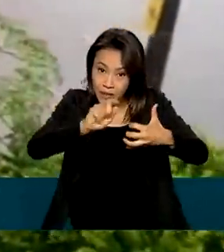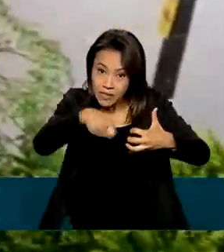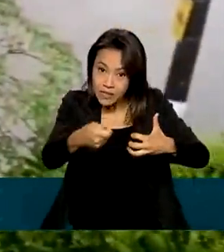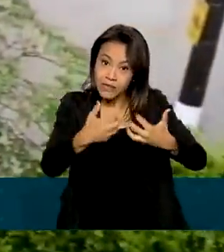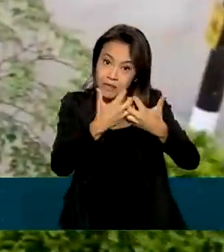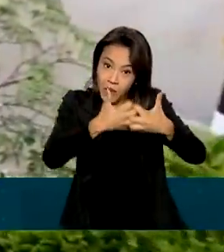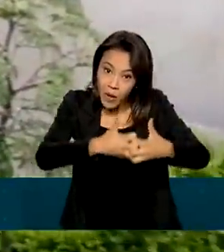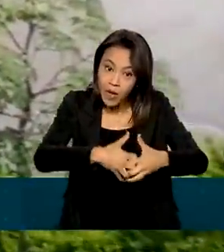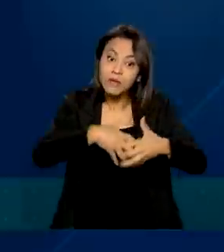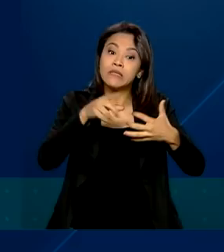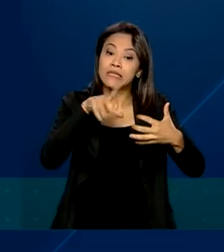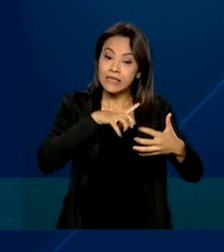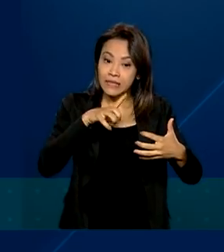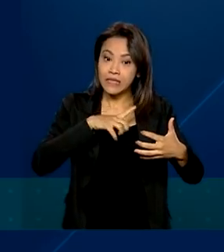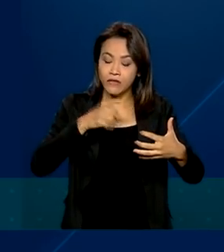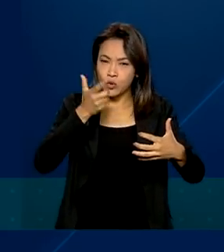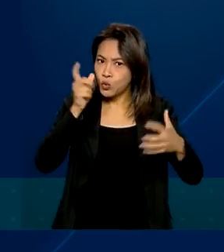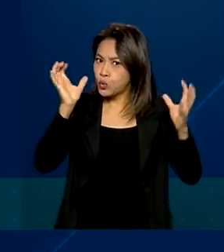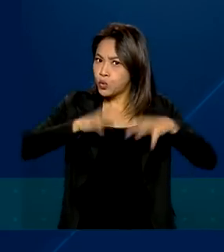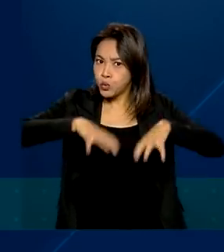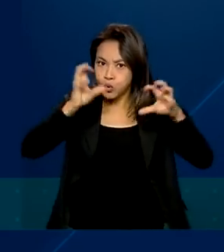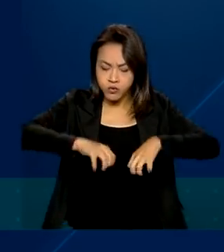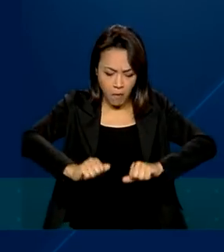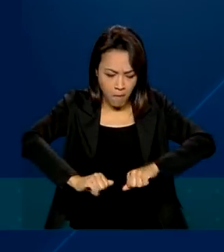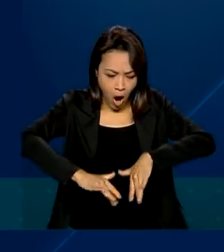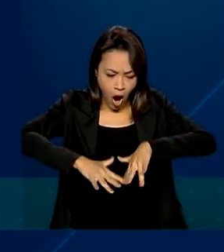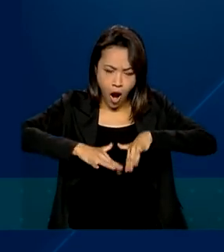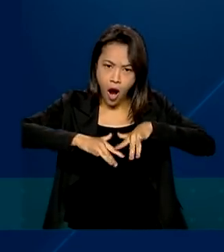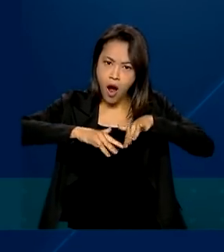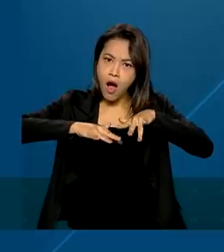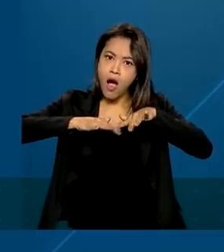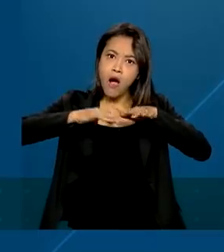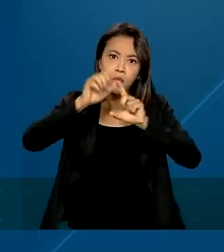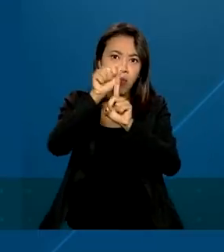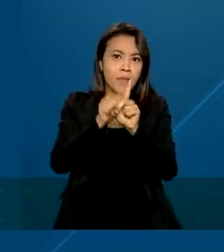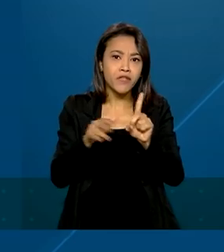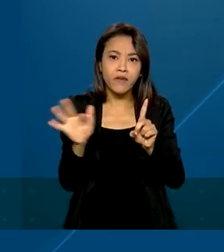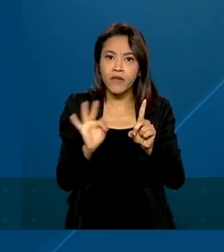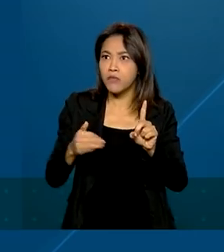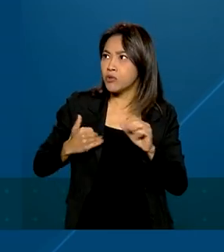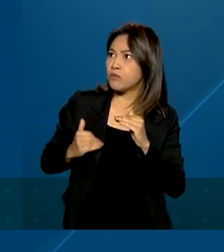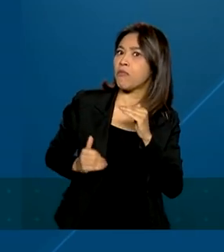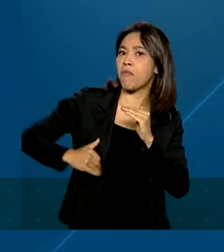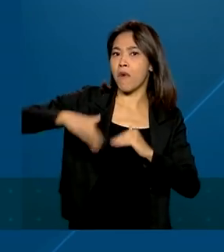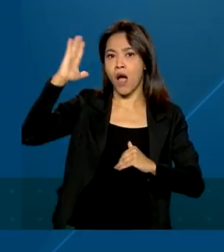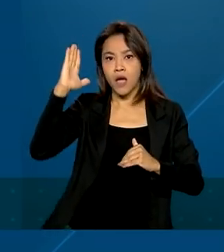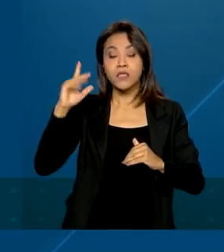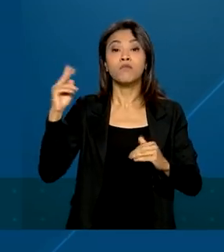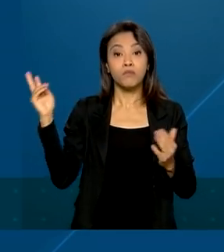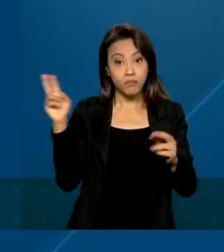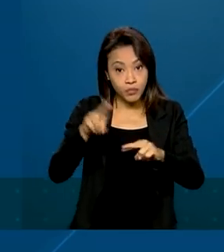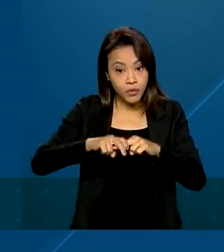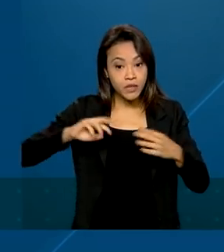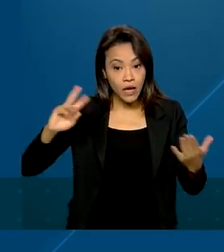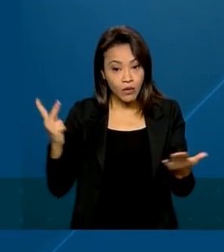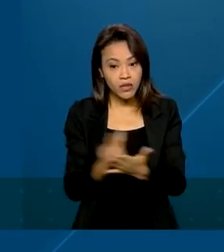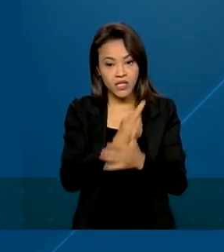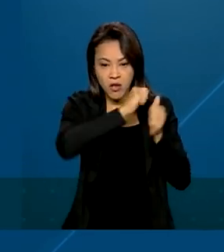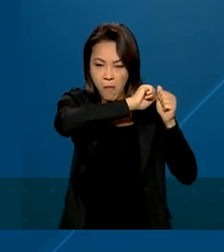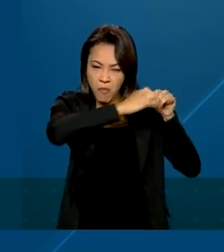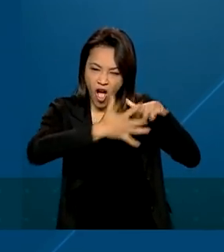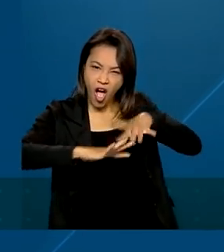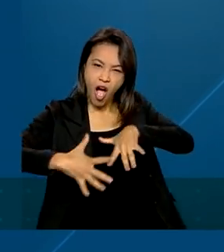de chuva maior do que a média esperada para todo mês de fevereiro, o que ocasionou deslizamentos de encostas,